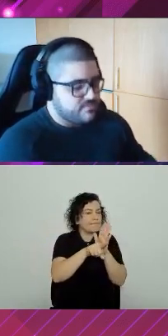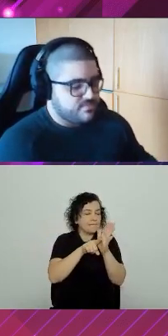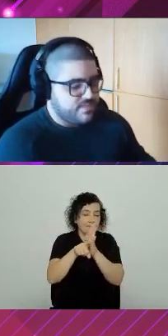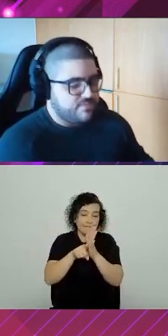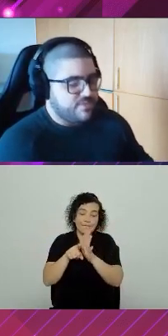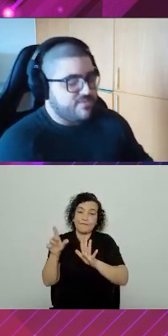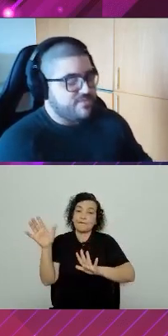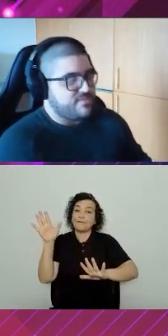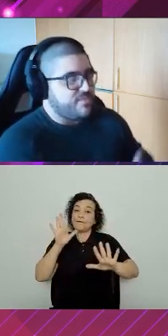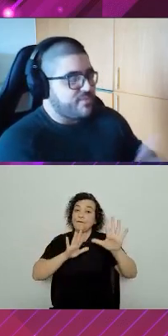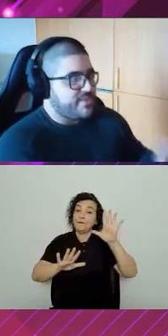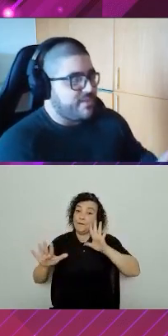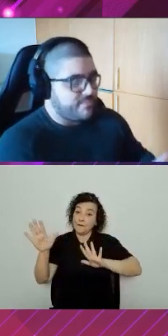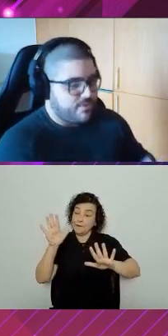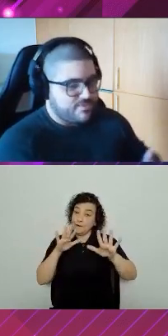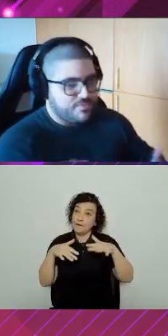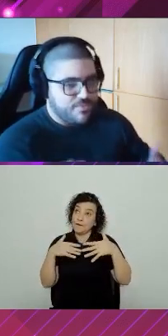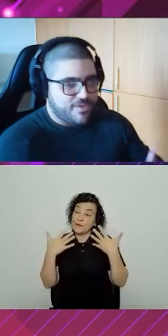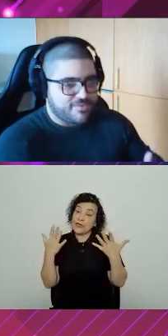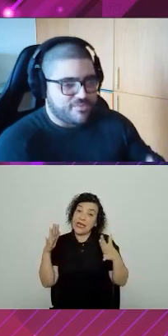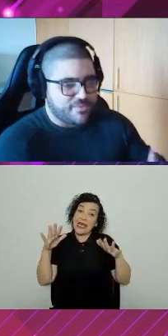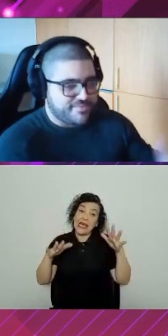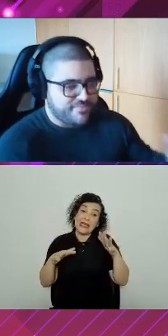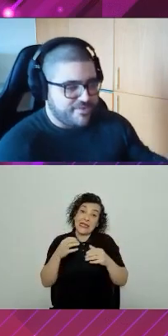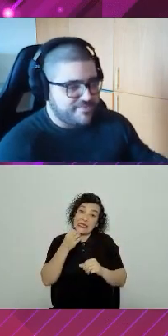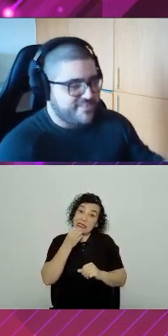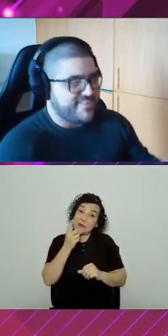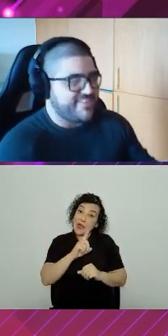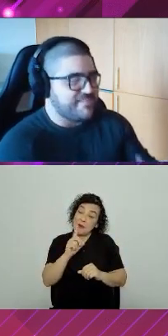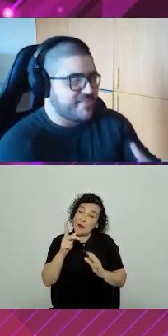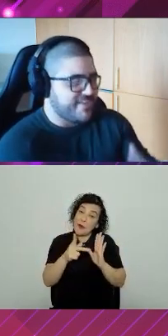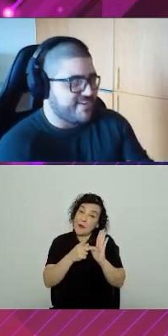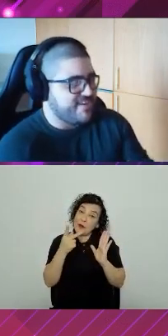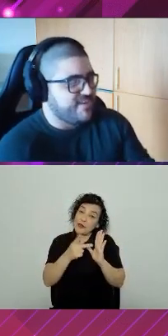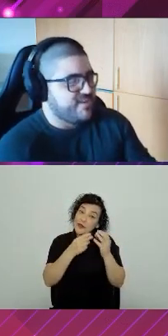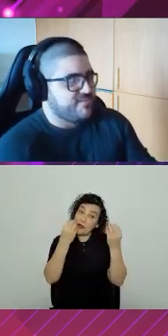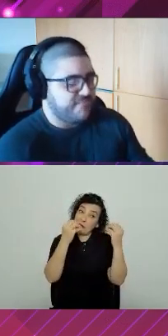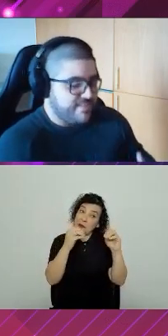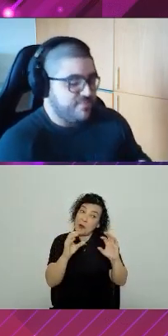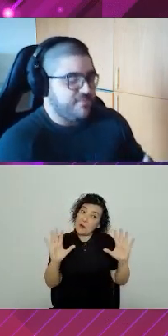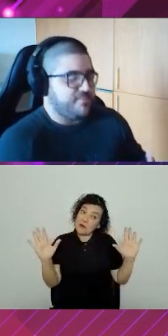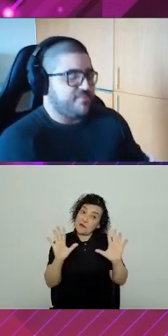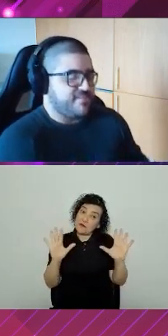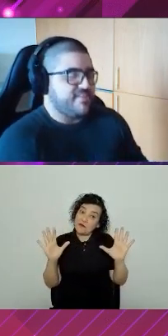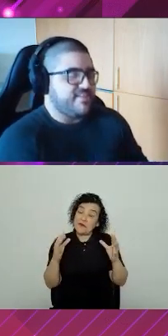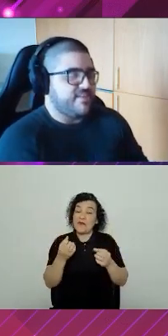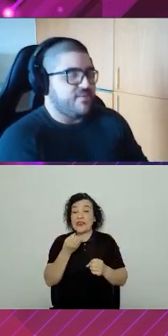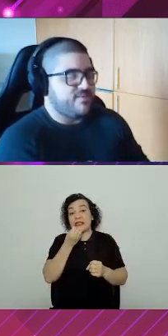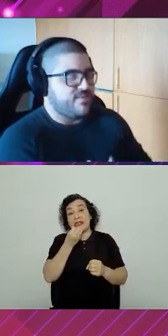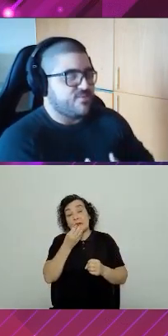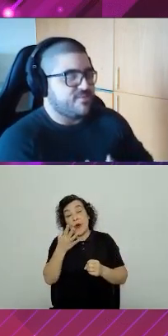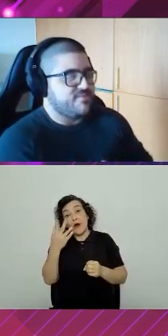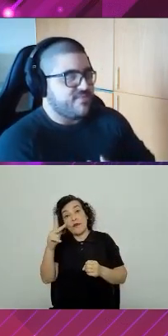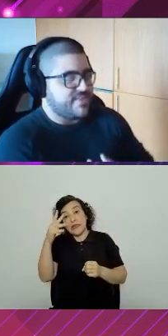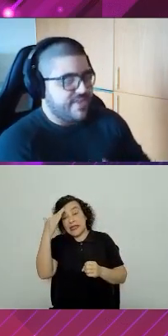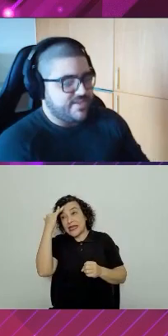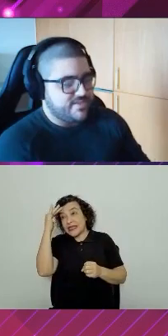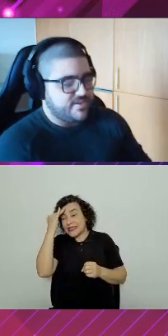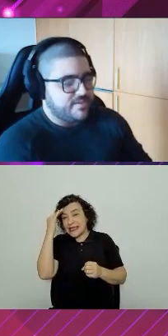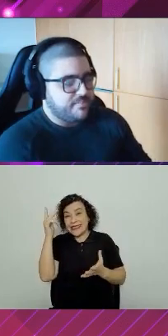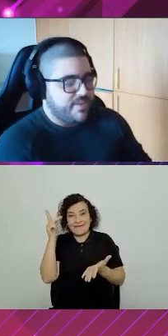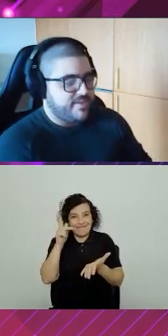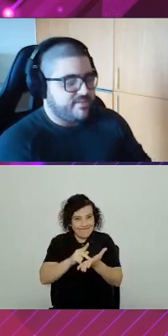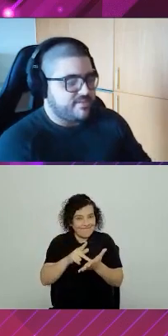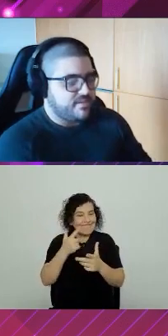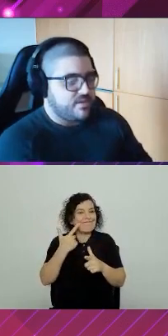Cuidado. Não, talvez não seja uma boa ideia. Pegar o seu blog, o seu portfólio, fazer dessa maneira. vai ser bom para você entender quais são as dores de verdade,